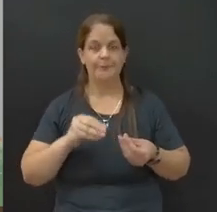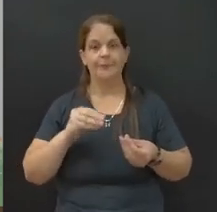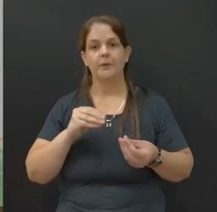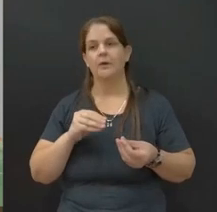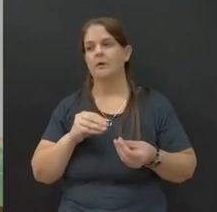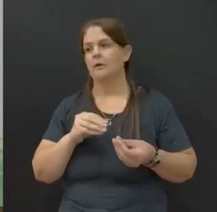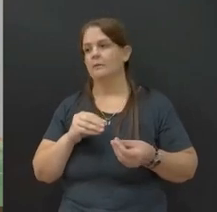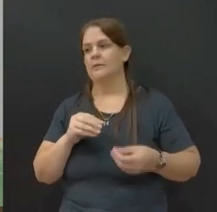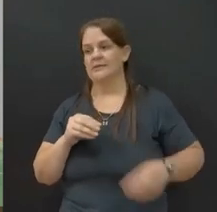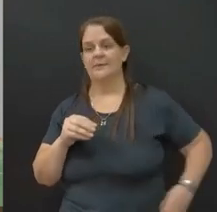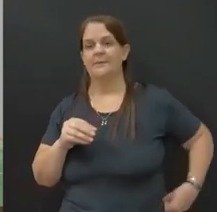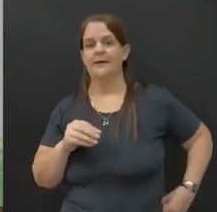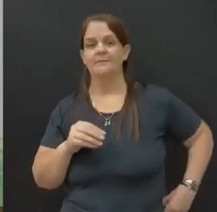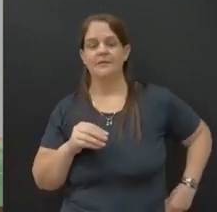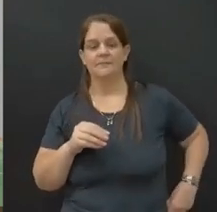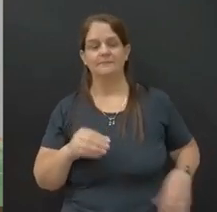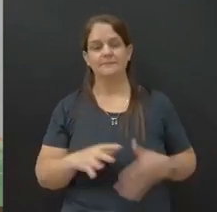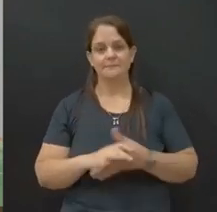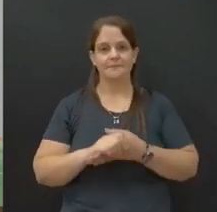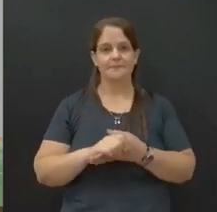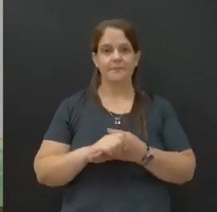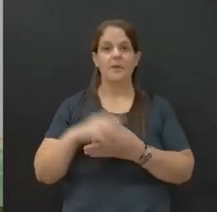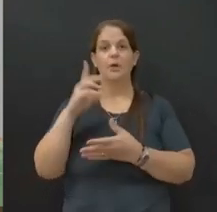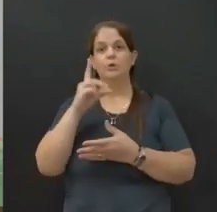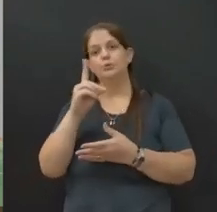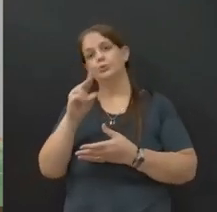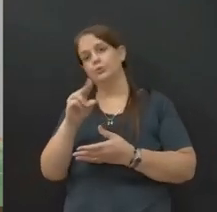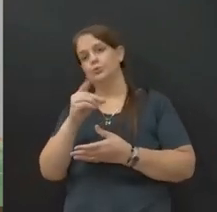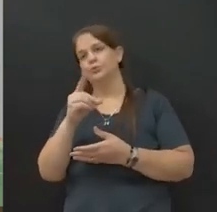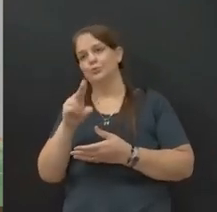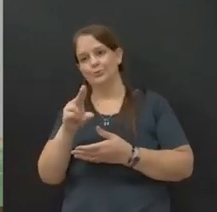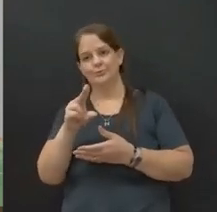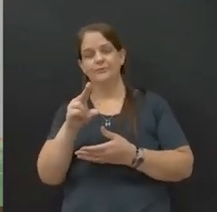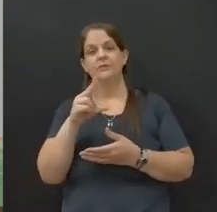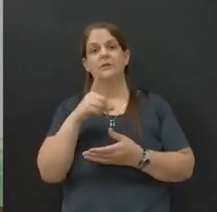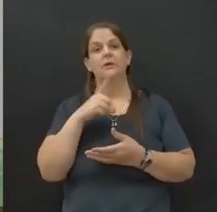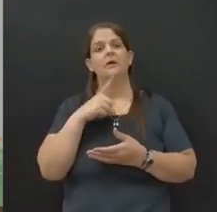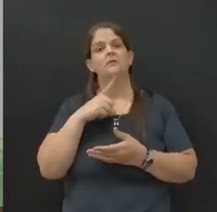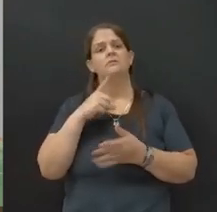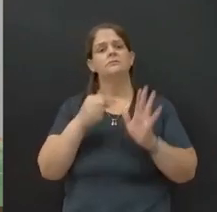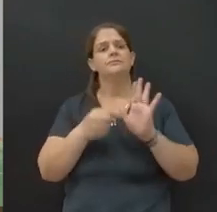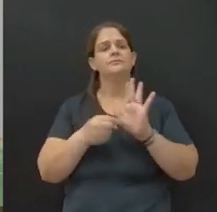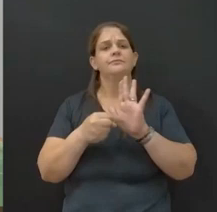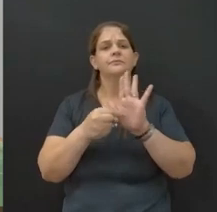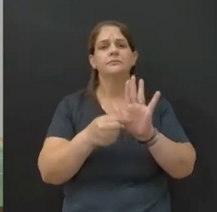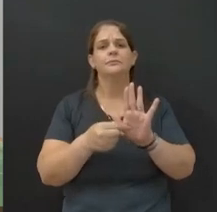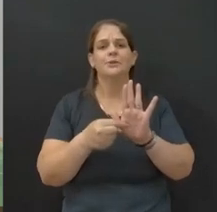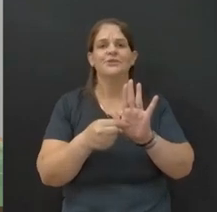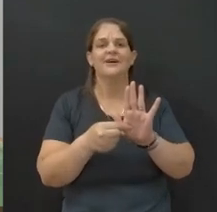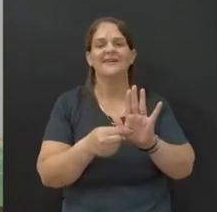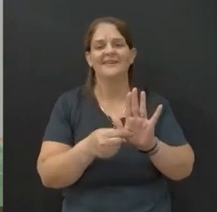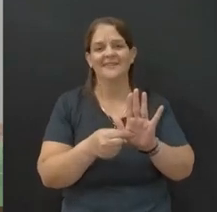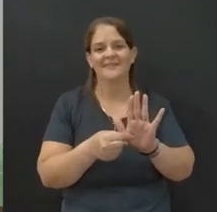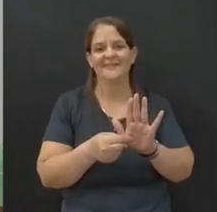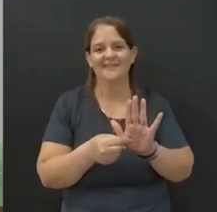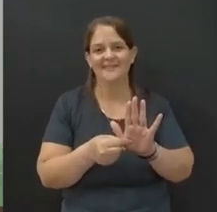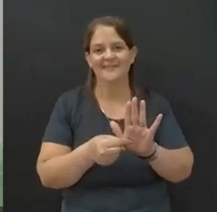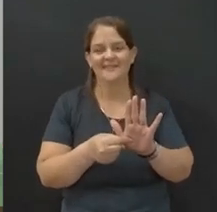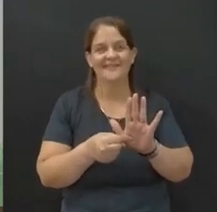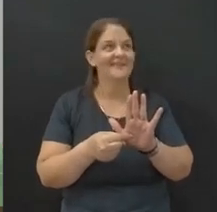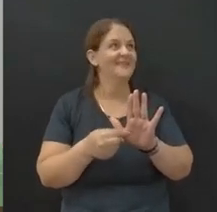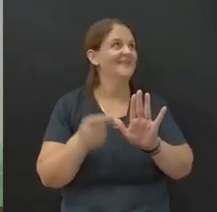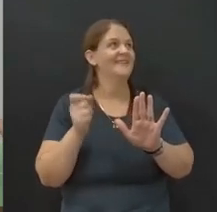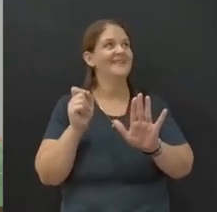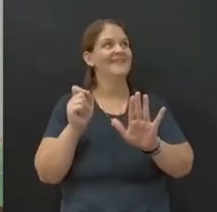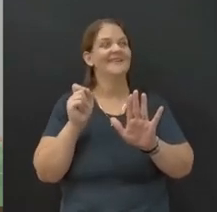vereador, que representa, tem a representação mantida pela população nessa casa, que também tem sua opinião